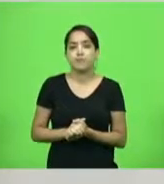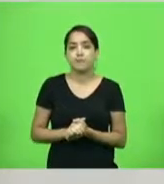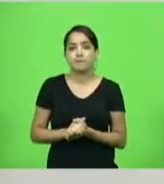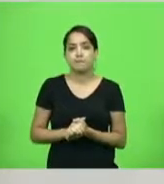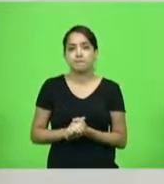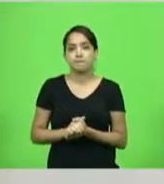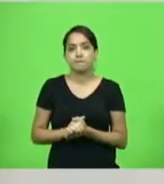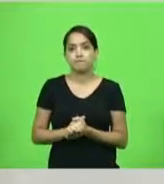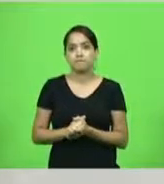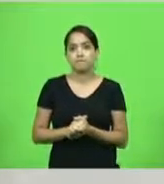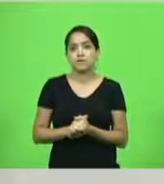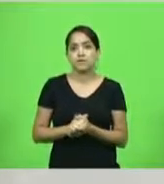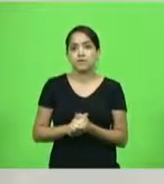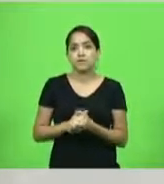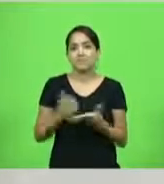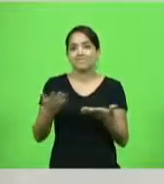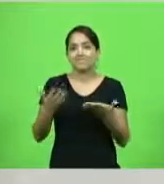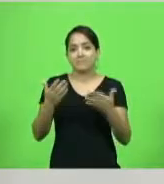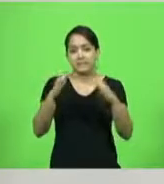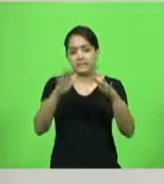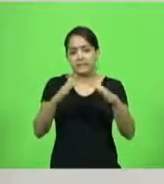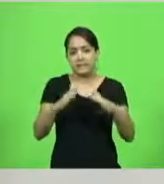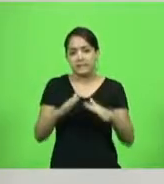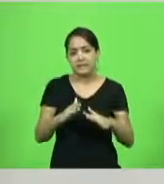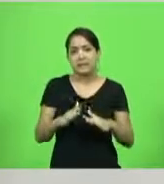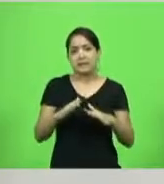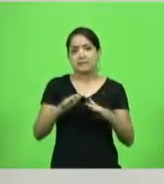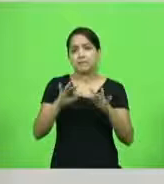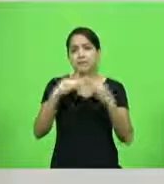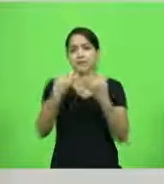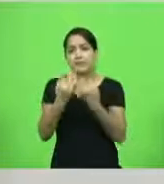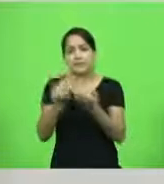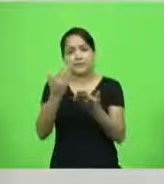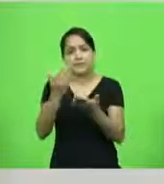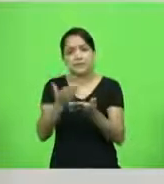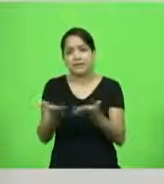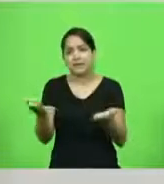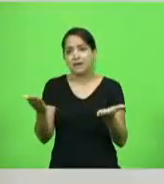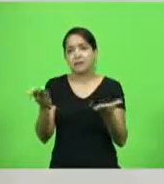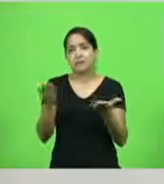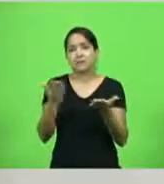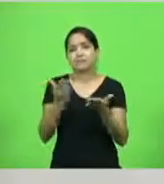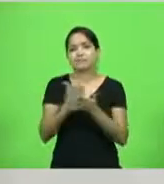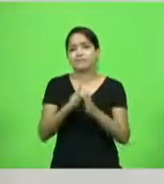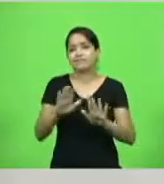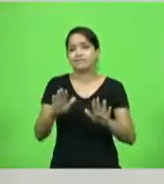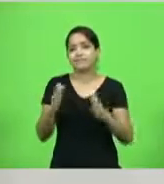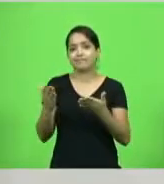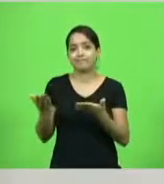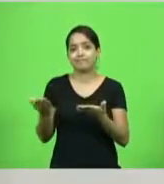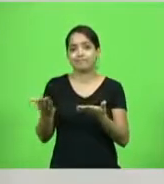E você desmorona uma família quando você para de dar crédito a uma instituição como o casamento.